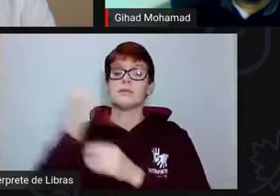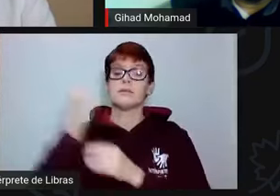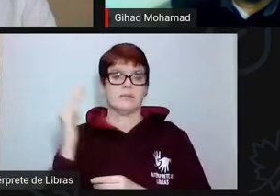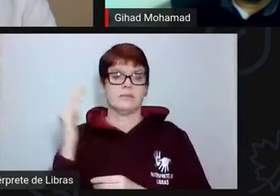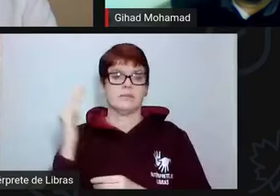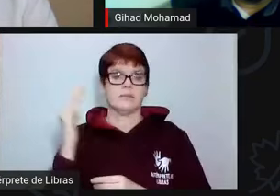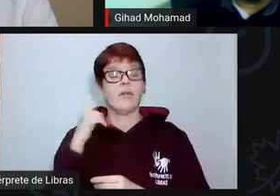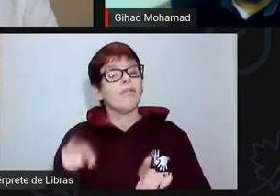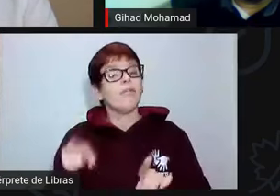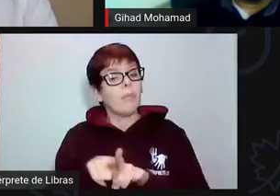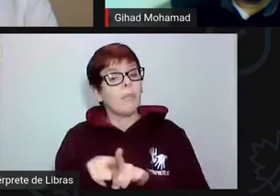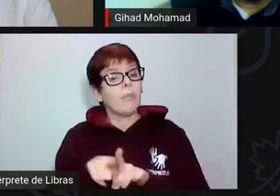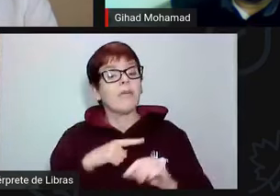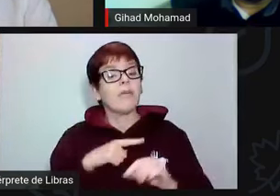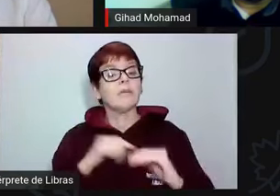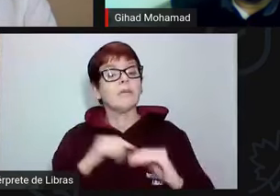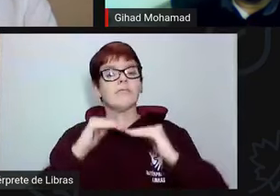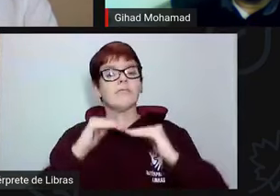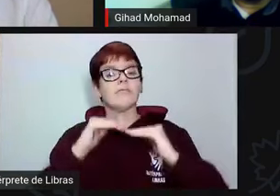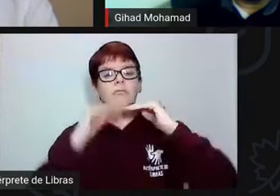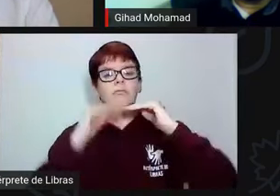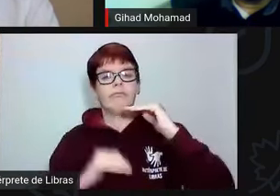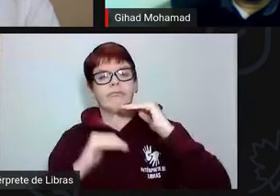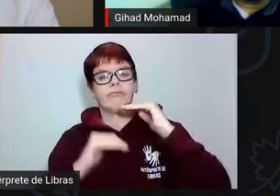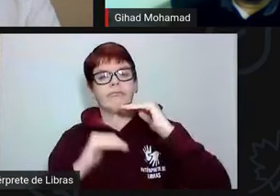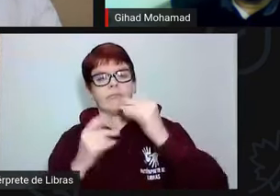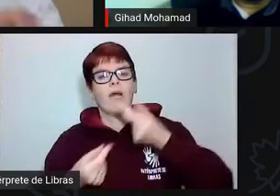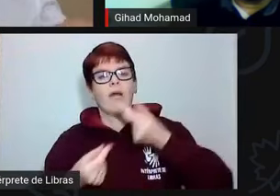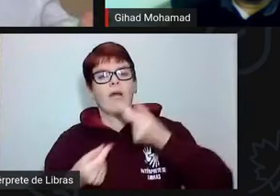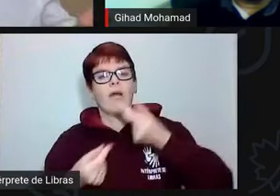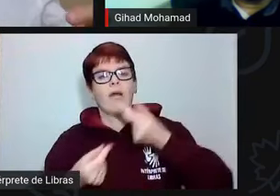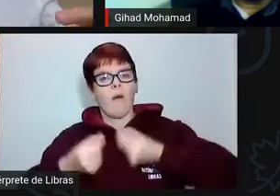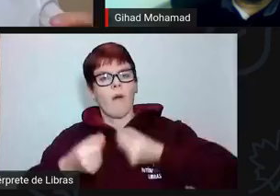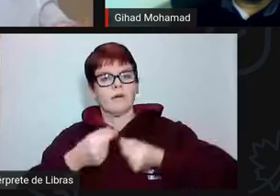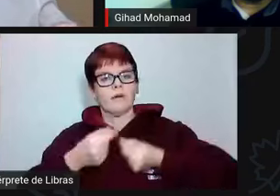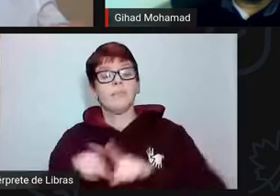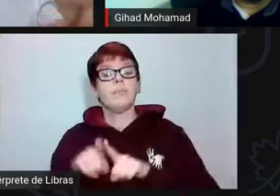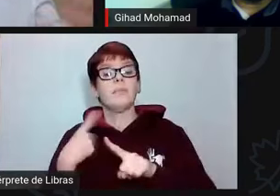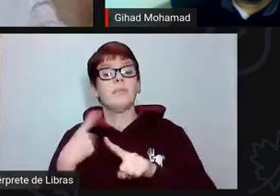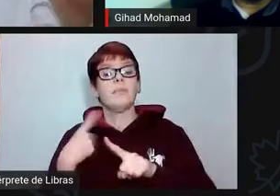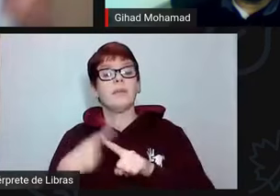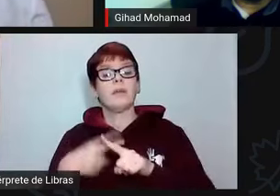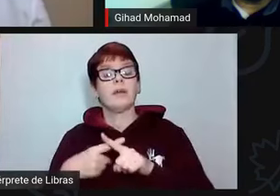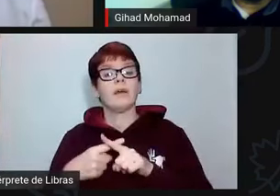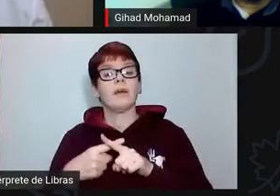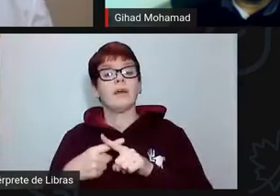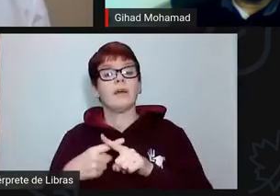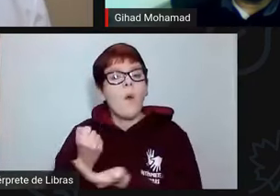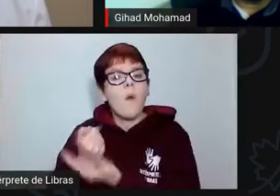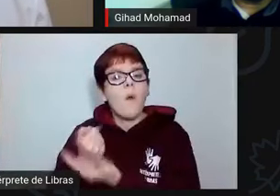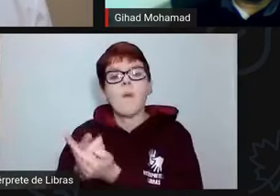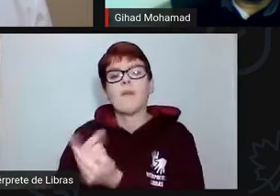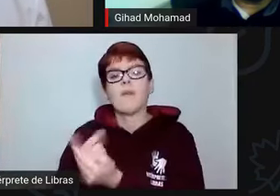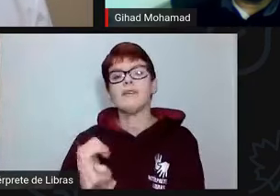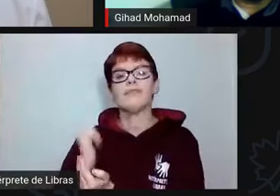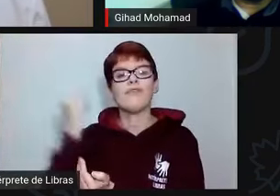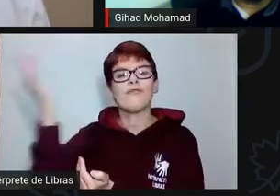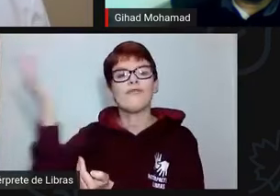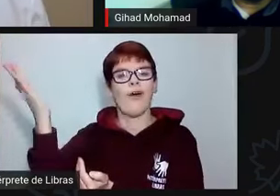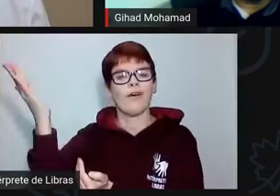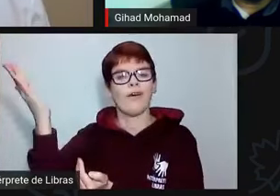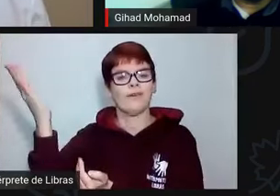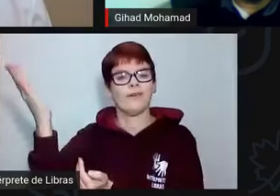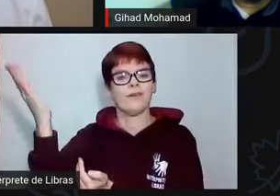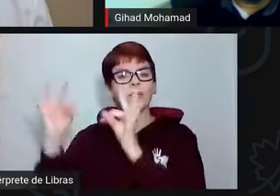no desequilíbrio da balança comercial porque nós vamos passar a comprar tecnologia que nós já